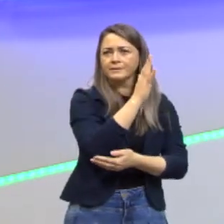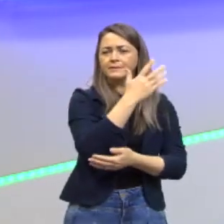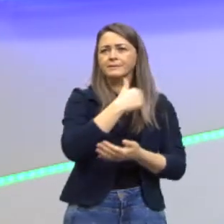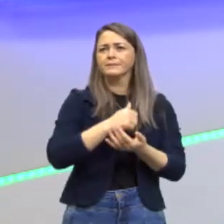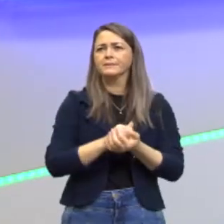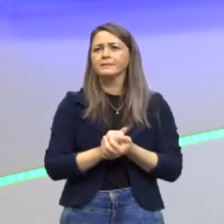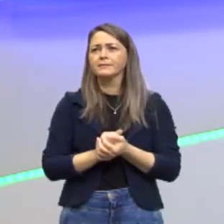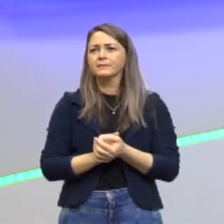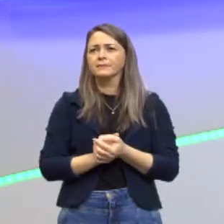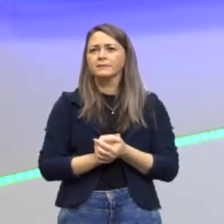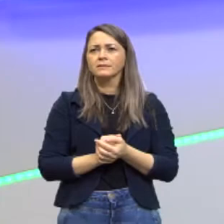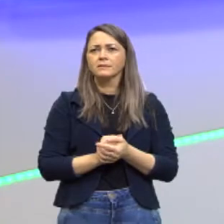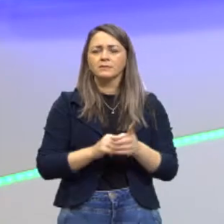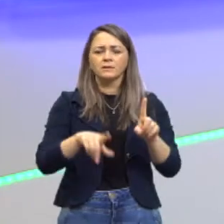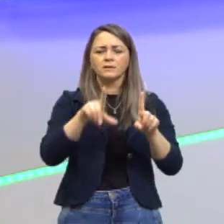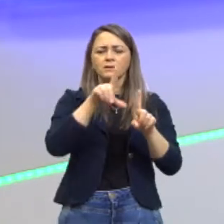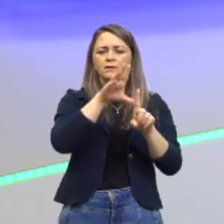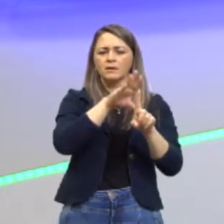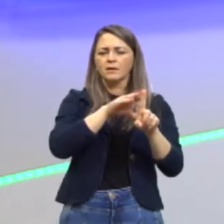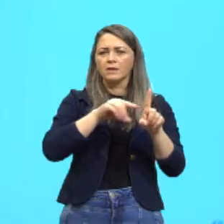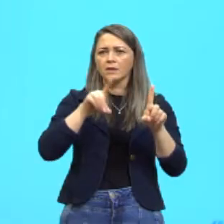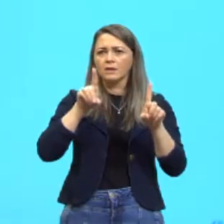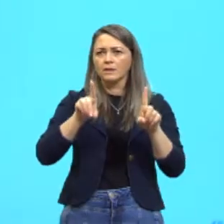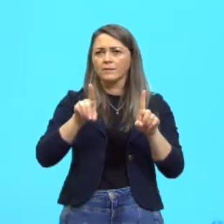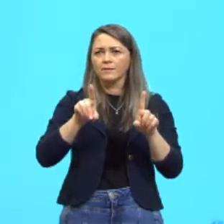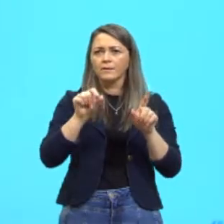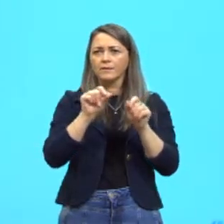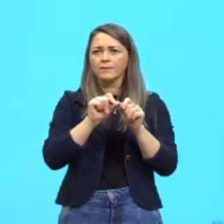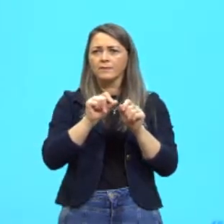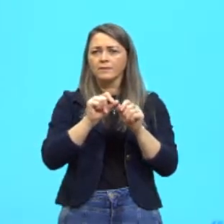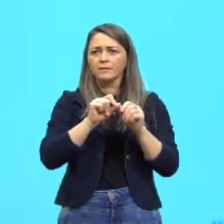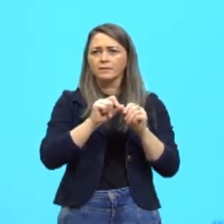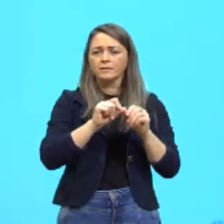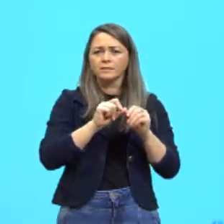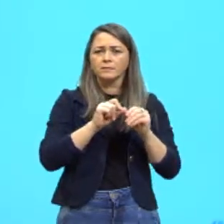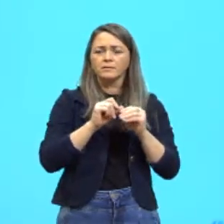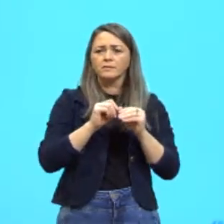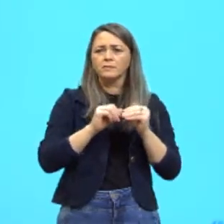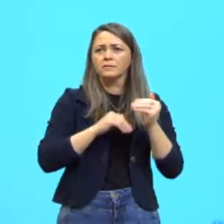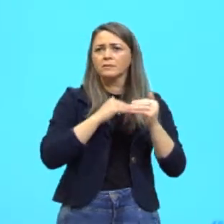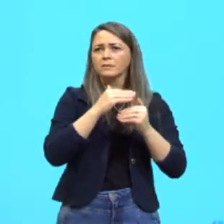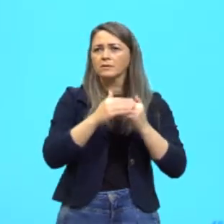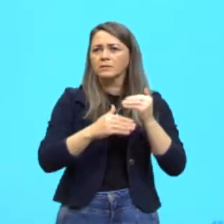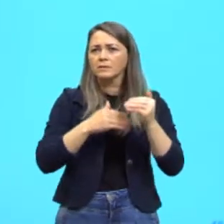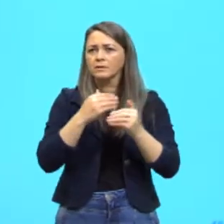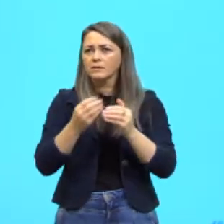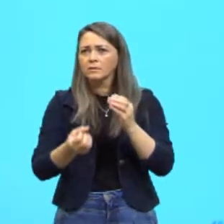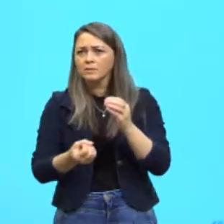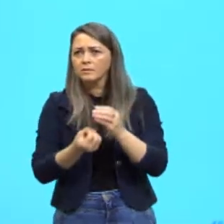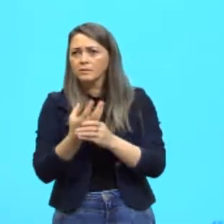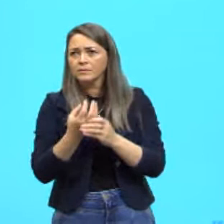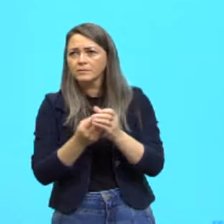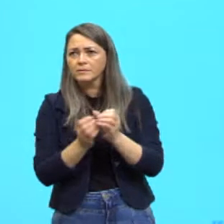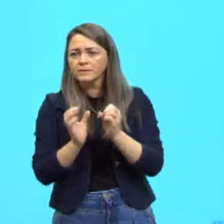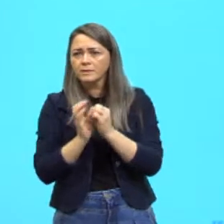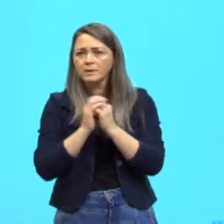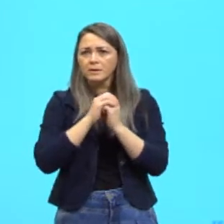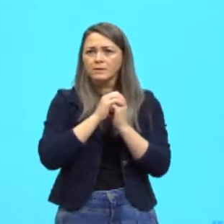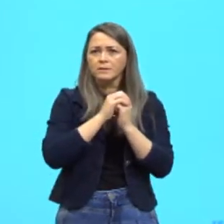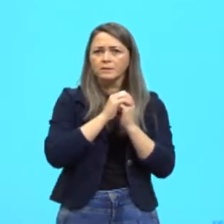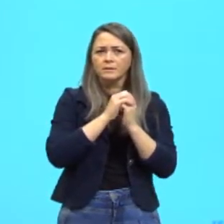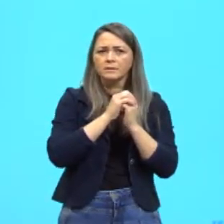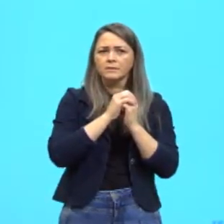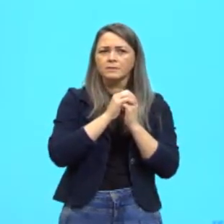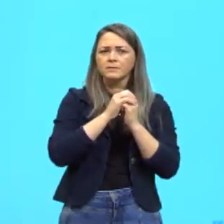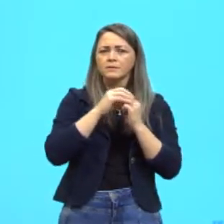Clones que são feitos por processos de reprodução assexuada. Como nas